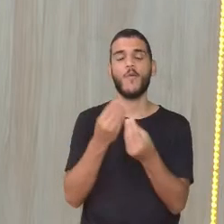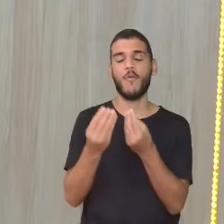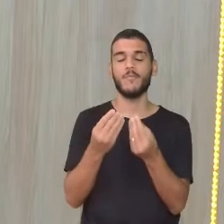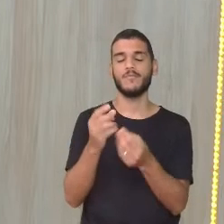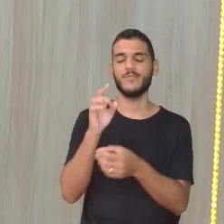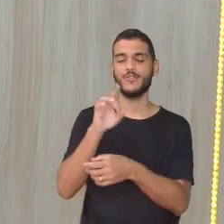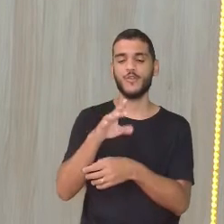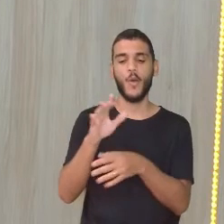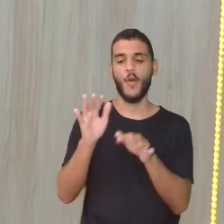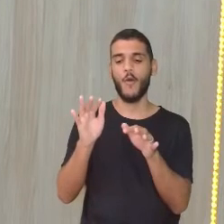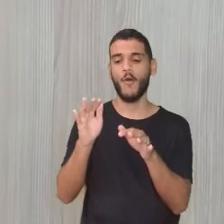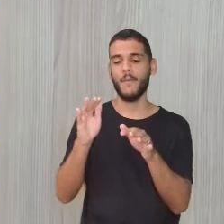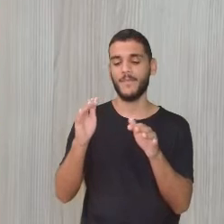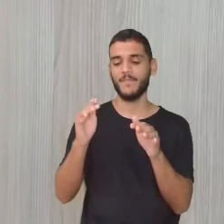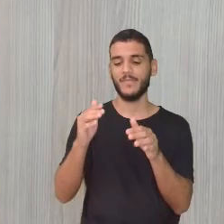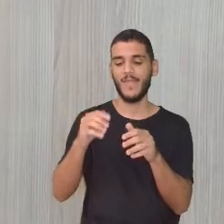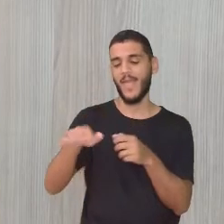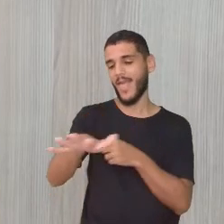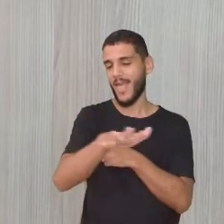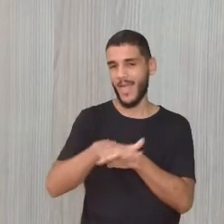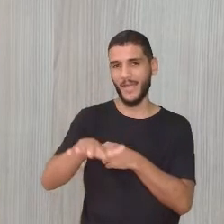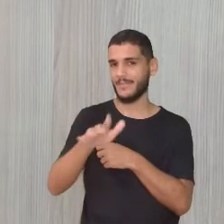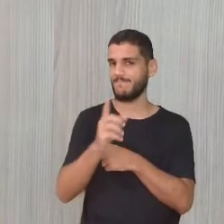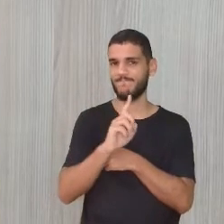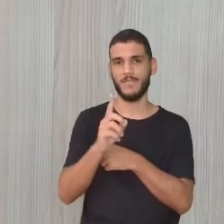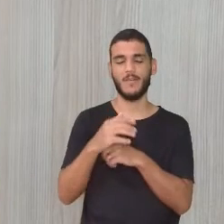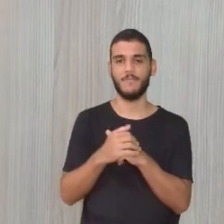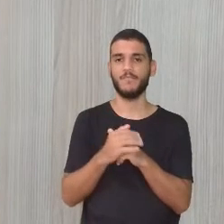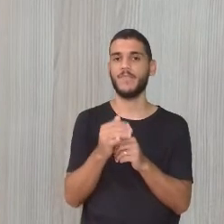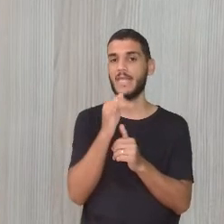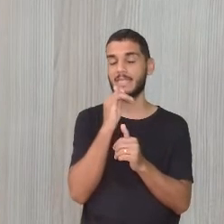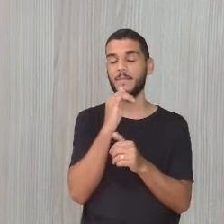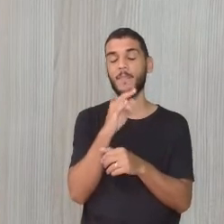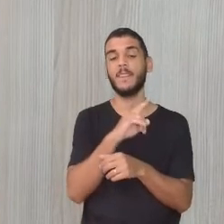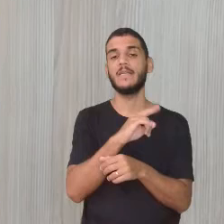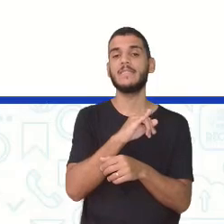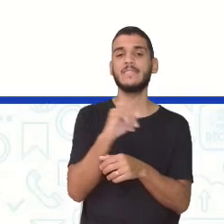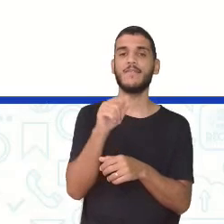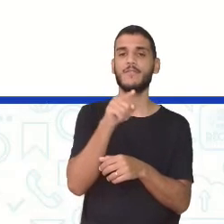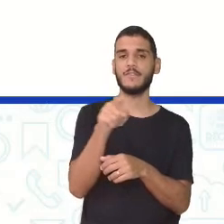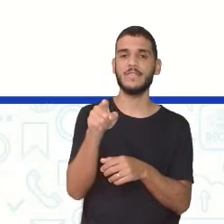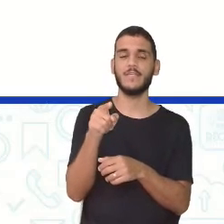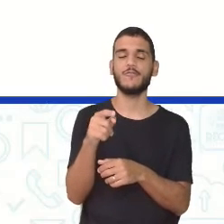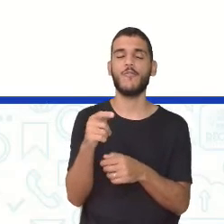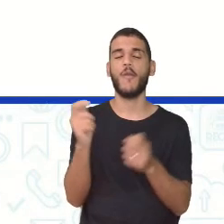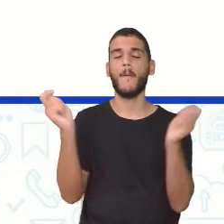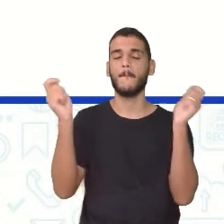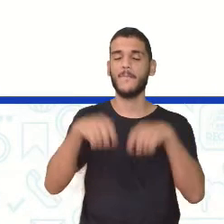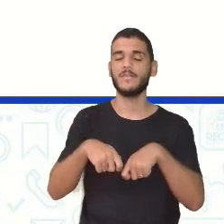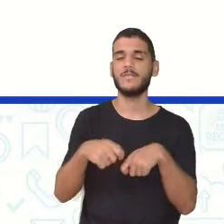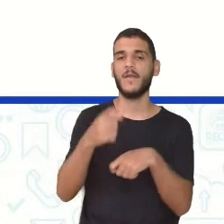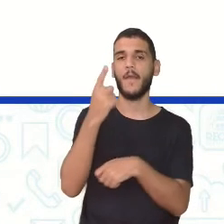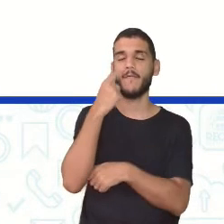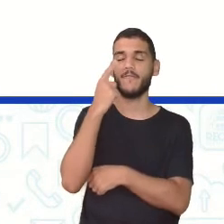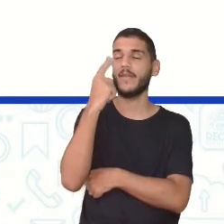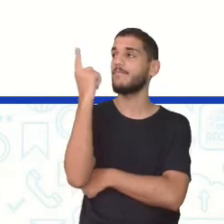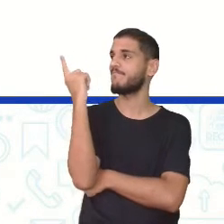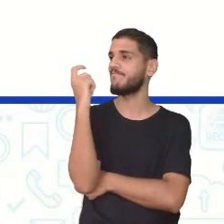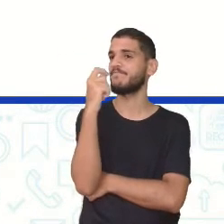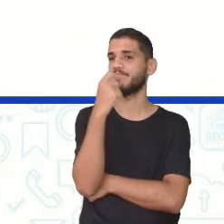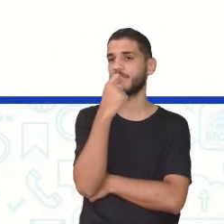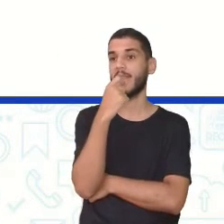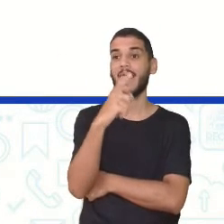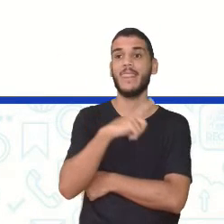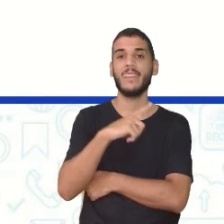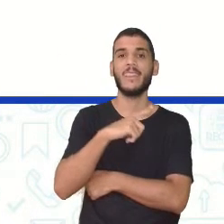aqui, né? Localmente. Exatamente, professora Carol. E se vocês puderem observar, colocar a imagem aí, a gente também está vendo, né? Tem um